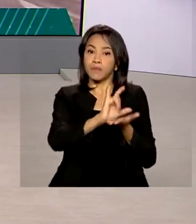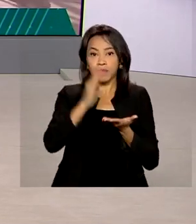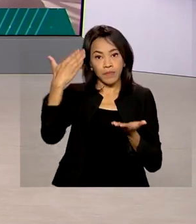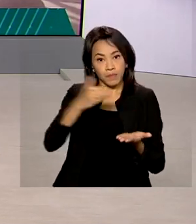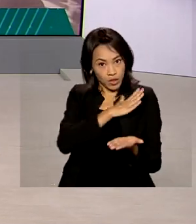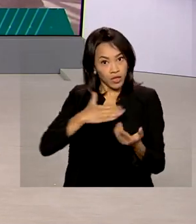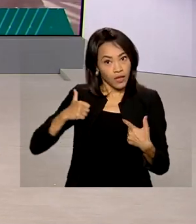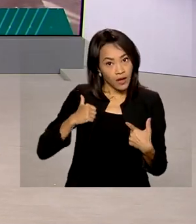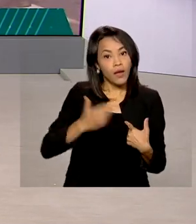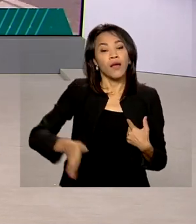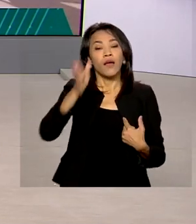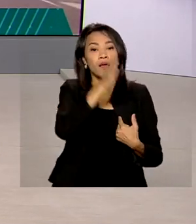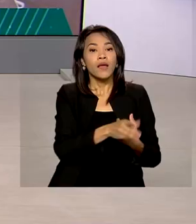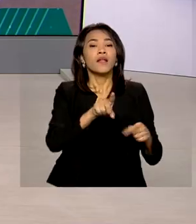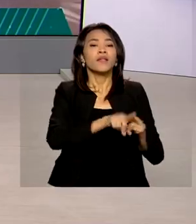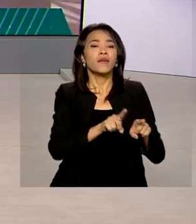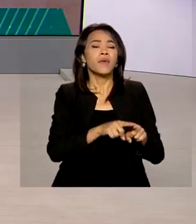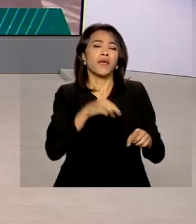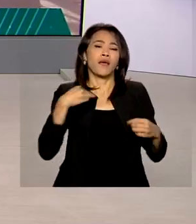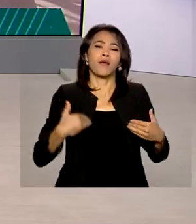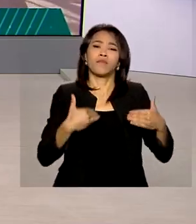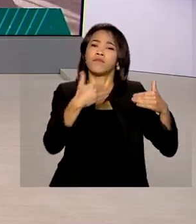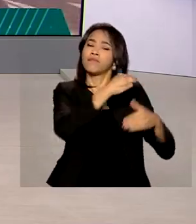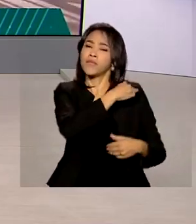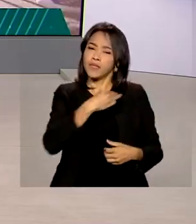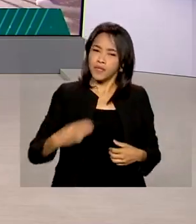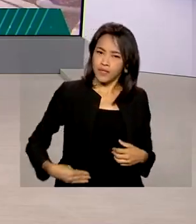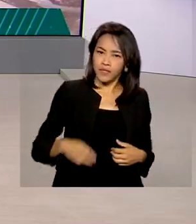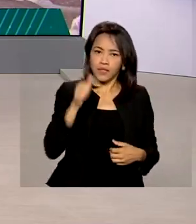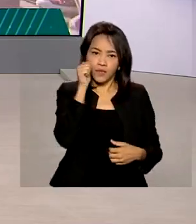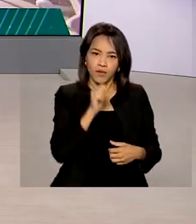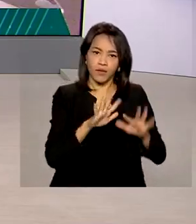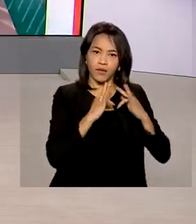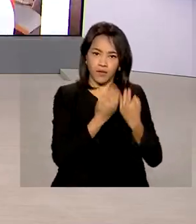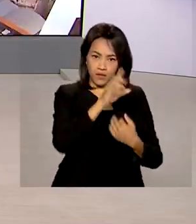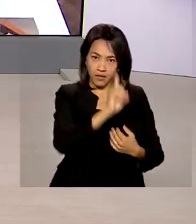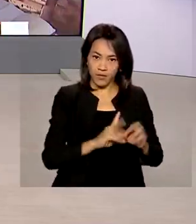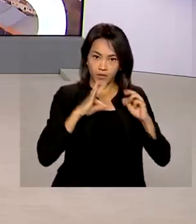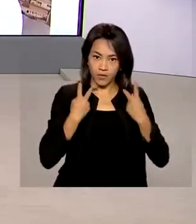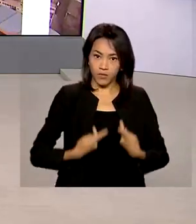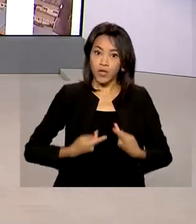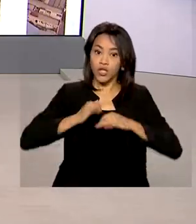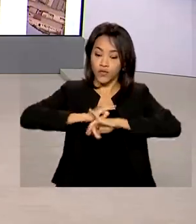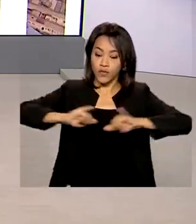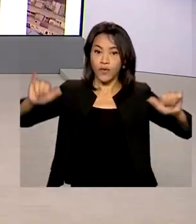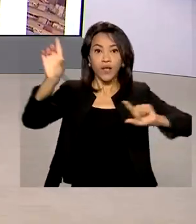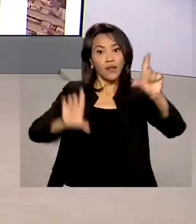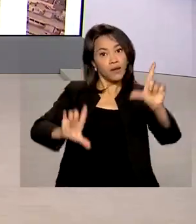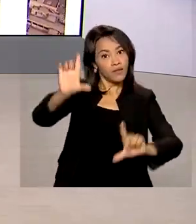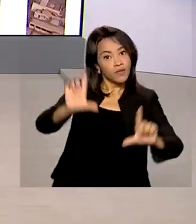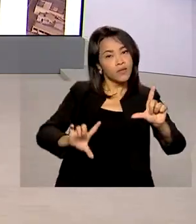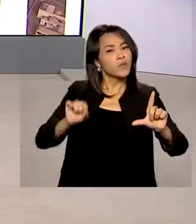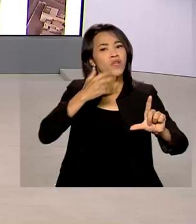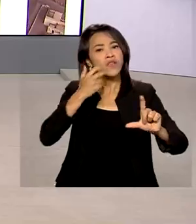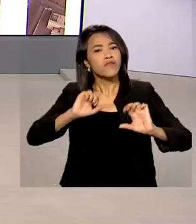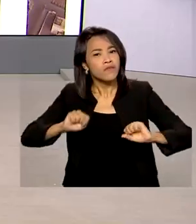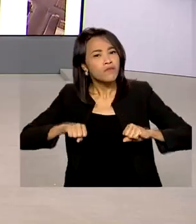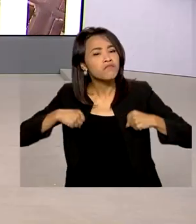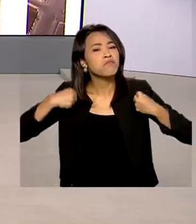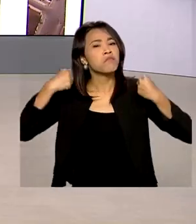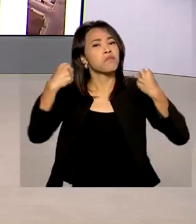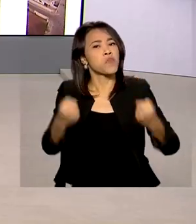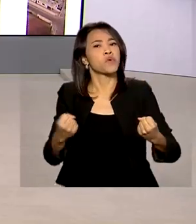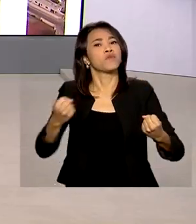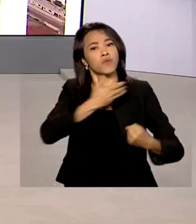a ministra da Mulher, da Família e dos Direitos Humanos, Cristiane Brito, fizeram pronunciamento na TV e destacaram os esforços do governo